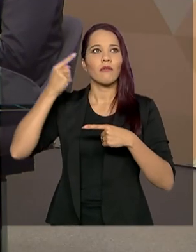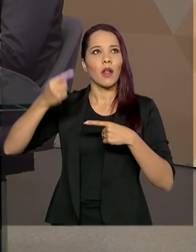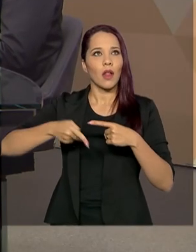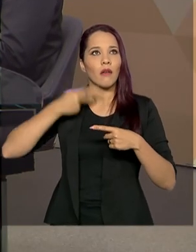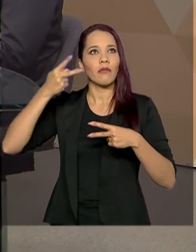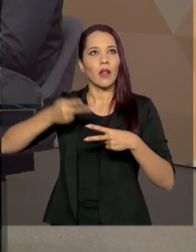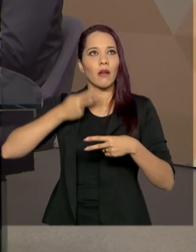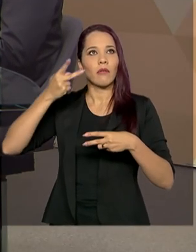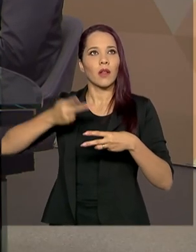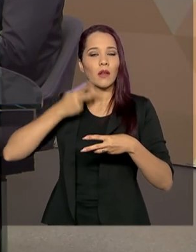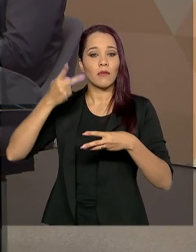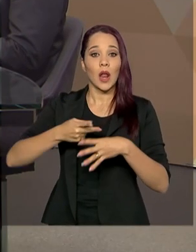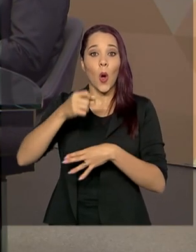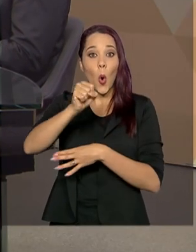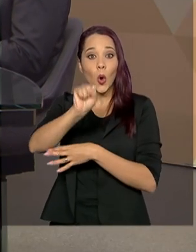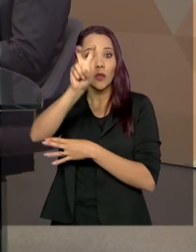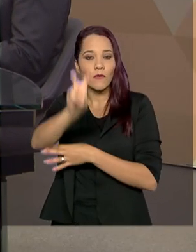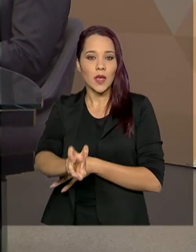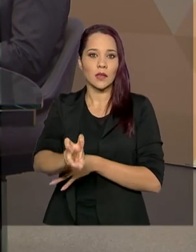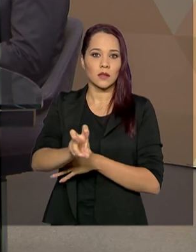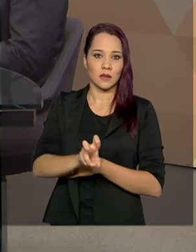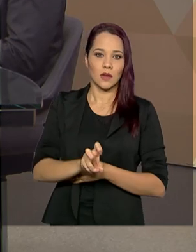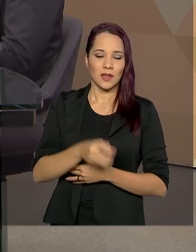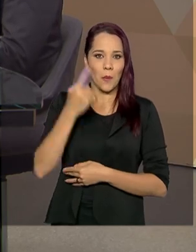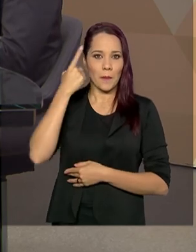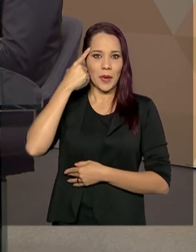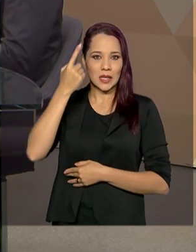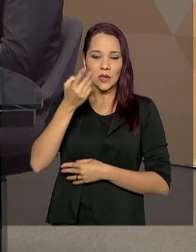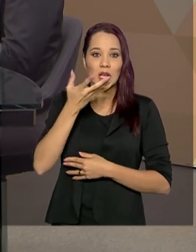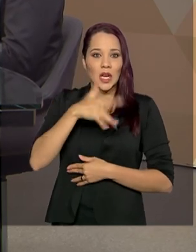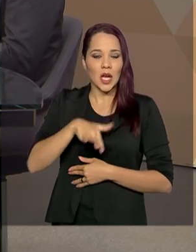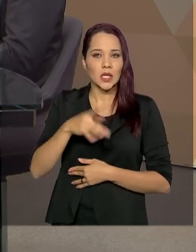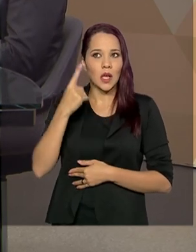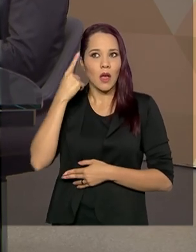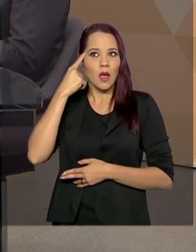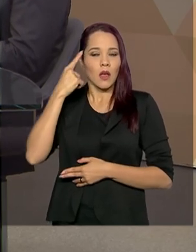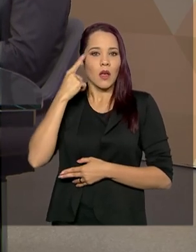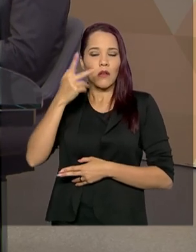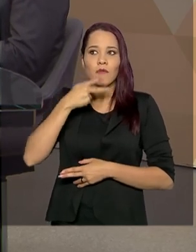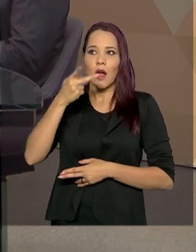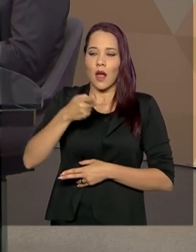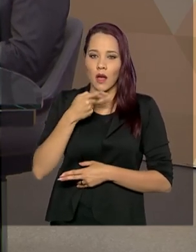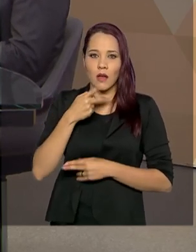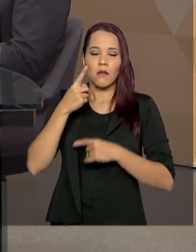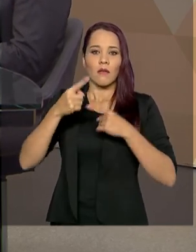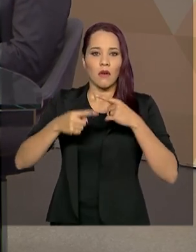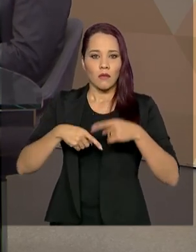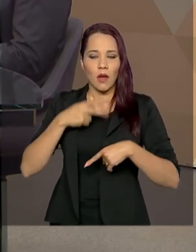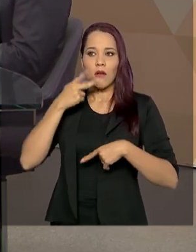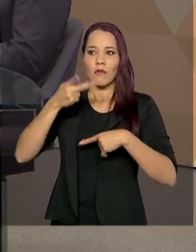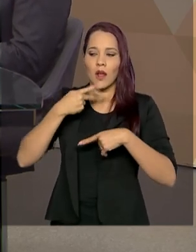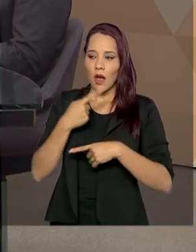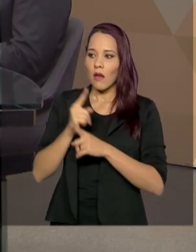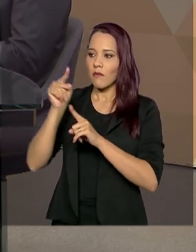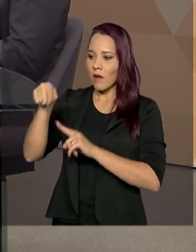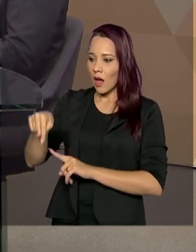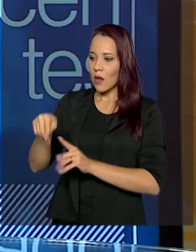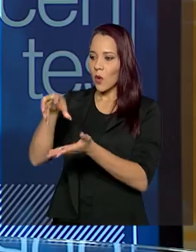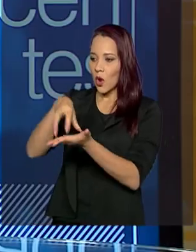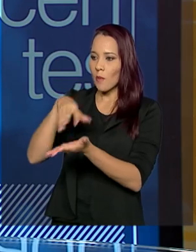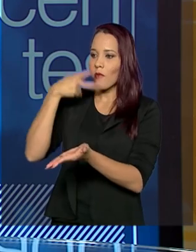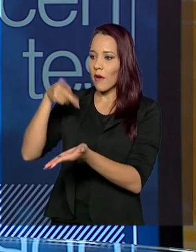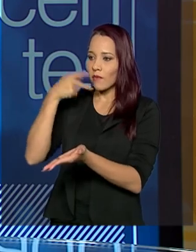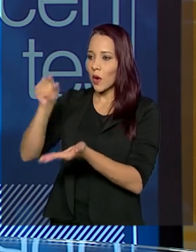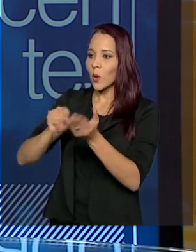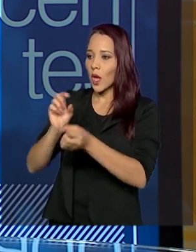a 10 vezes. Então, é criança que ela é revitimizada. Ela fica circulando pelos órgãos. É o